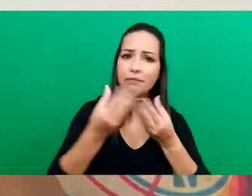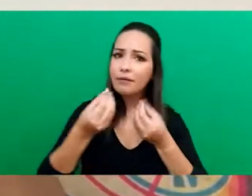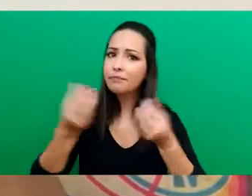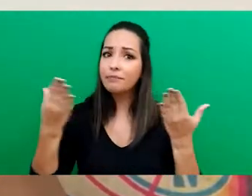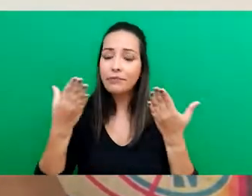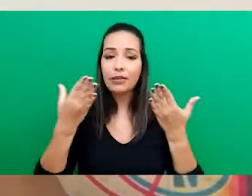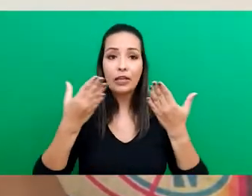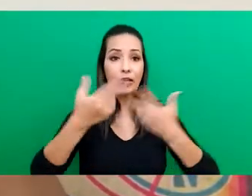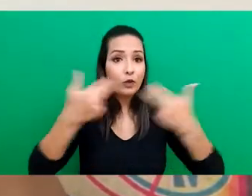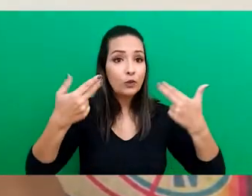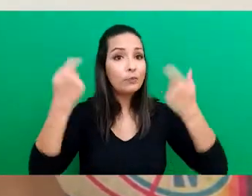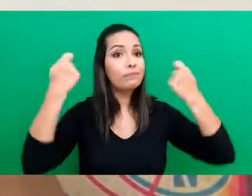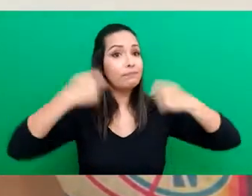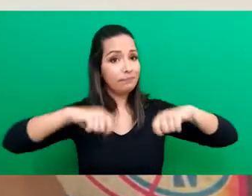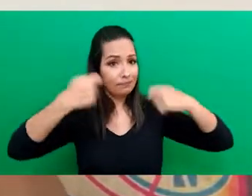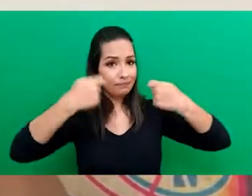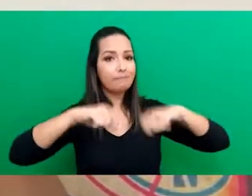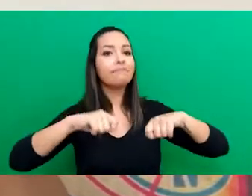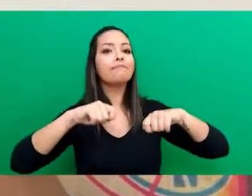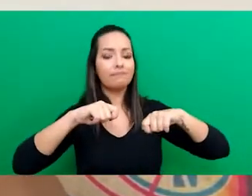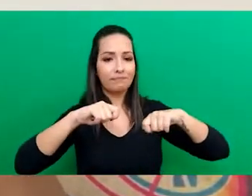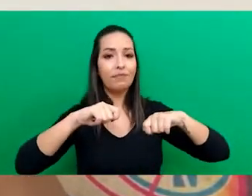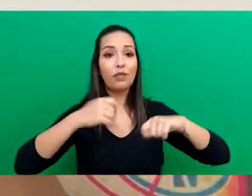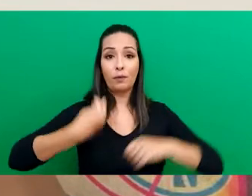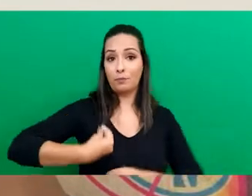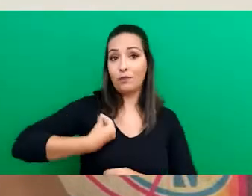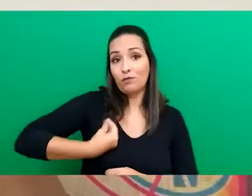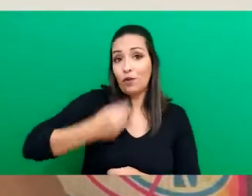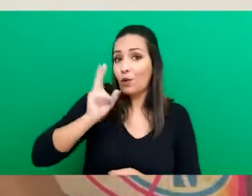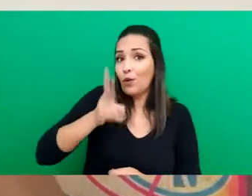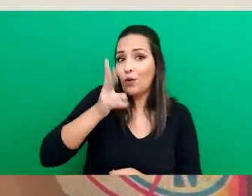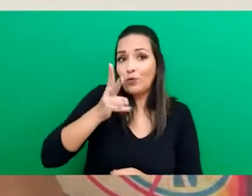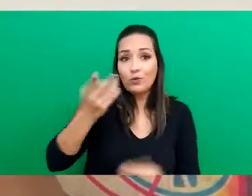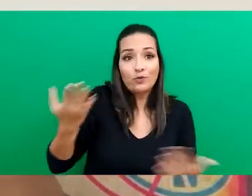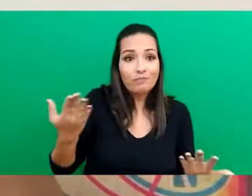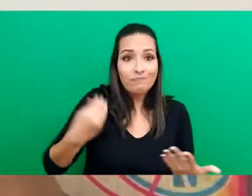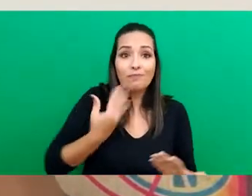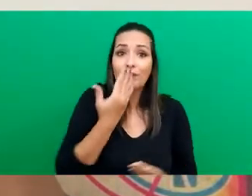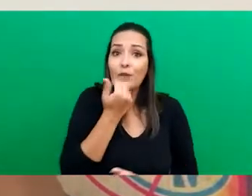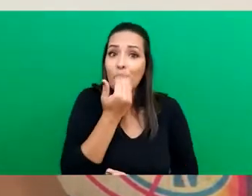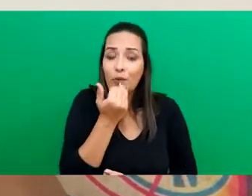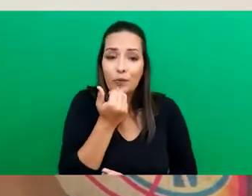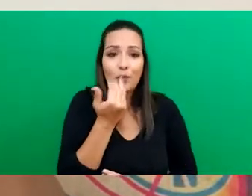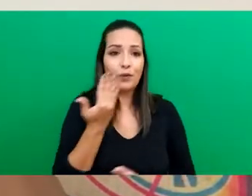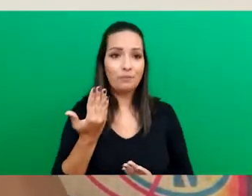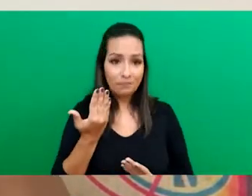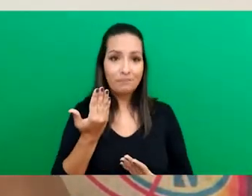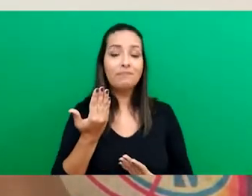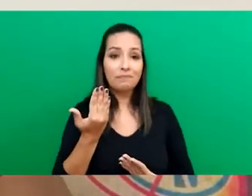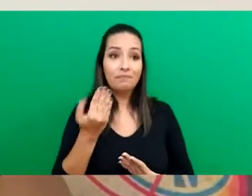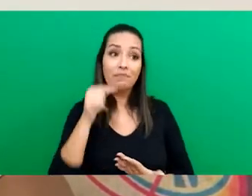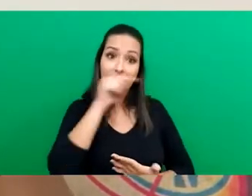coisas que as pessoas precisam para sustentar, para se sustentar, para poder viver, para comer, para fazer. E aí